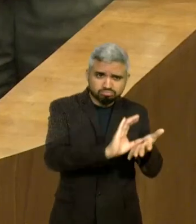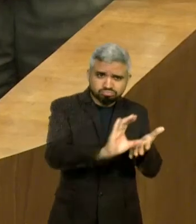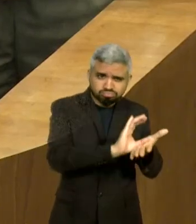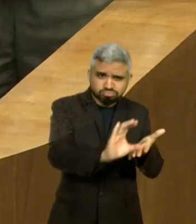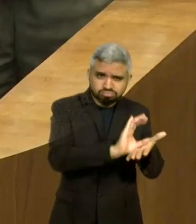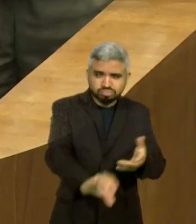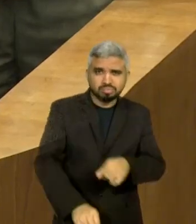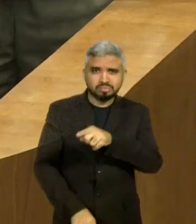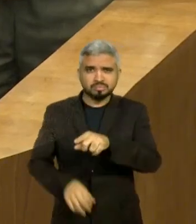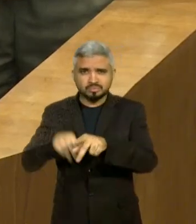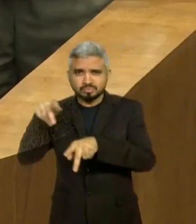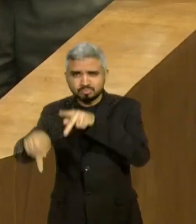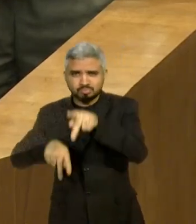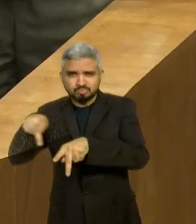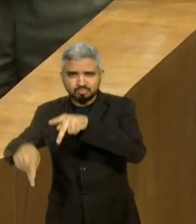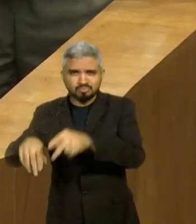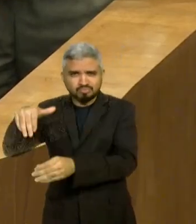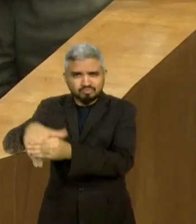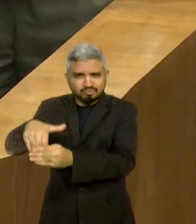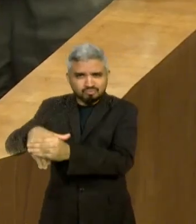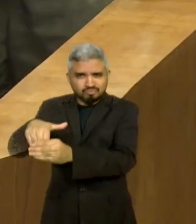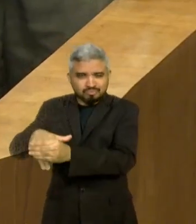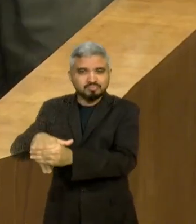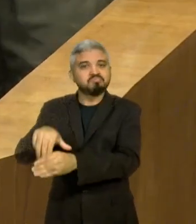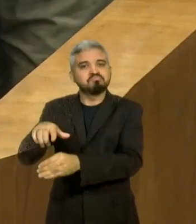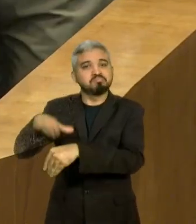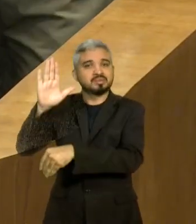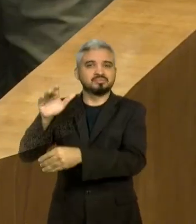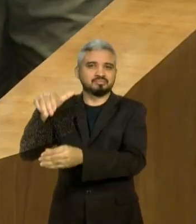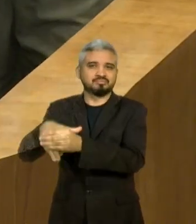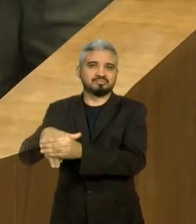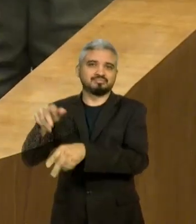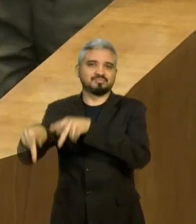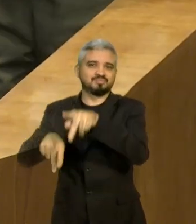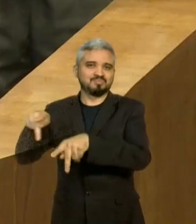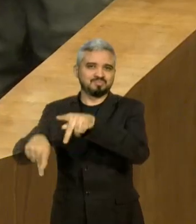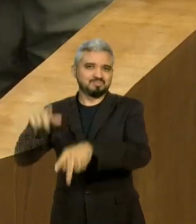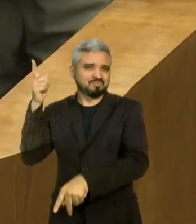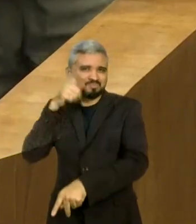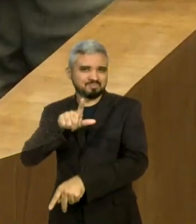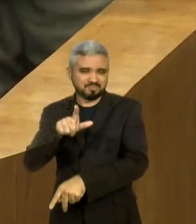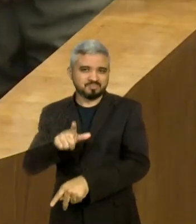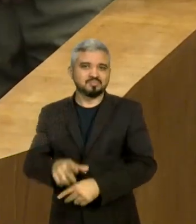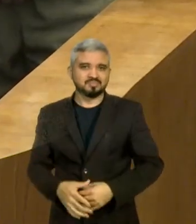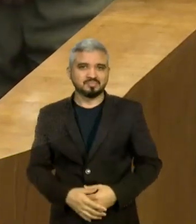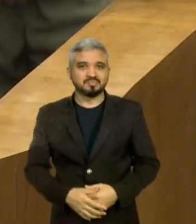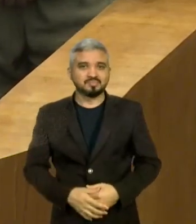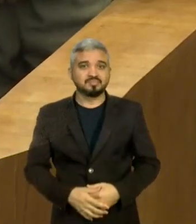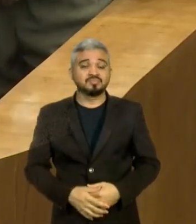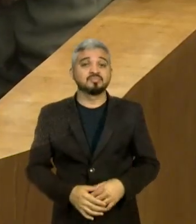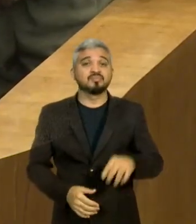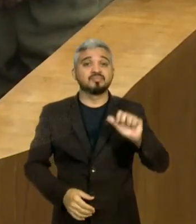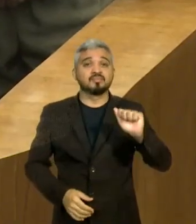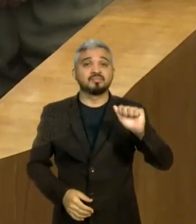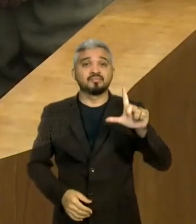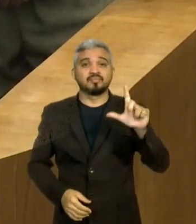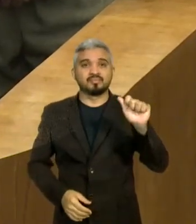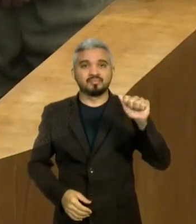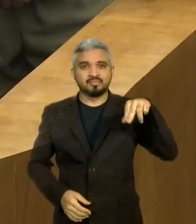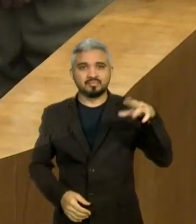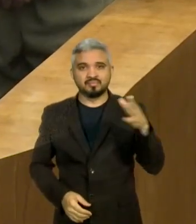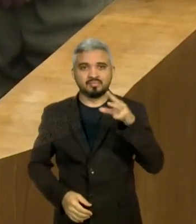Prevaleceu a vontade do povo. Foi eleito o Alanda Marisol,